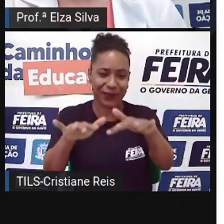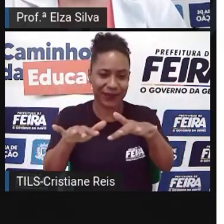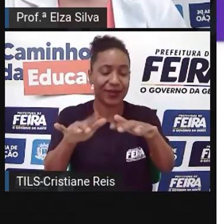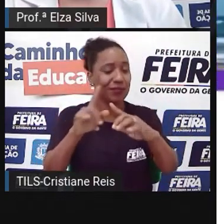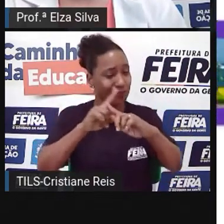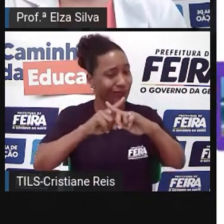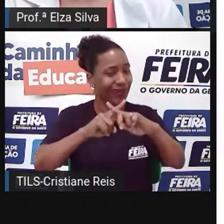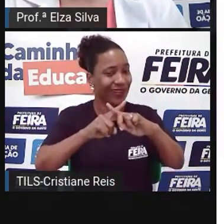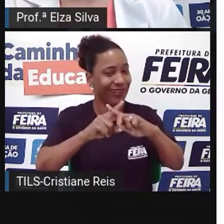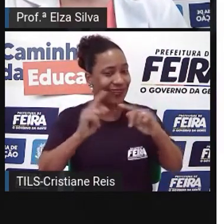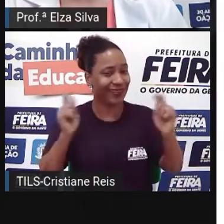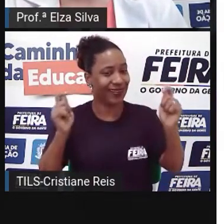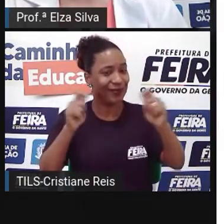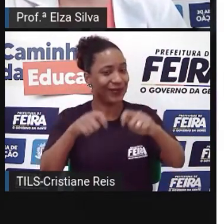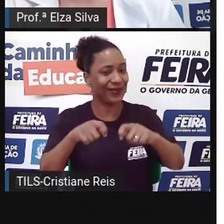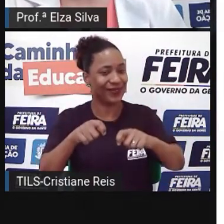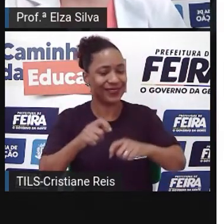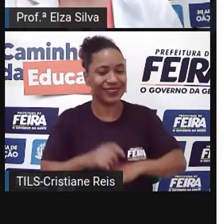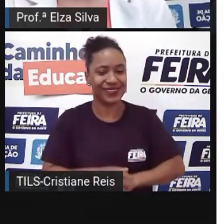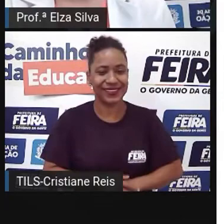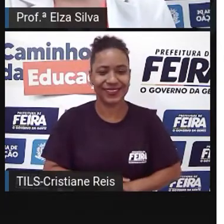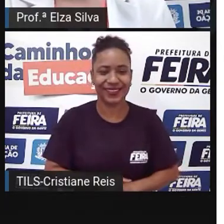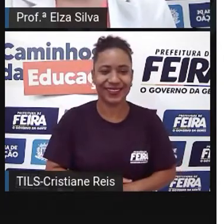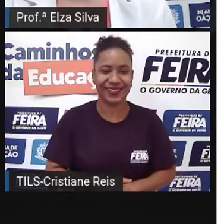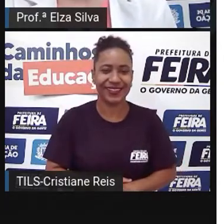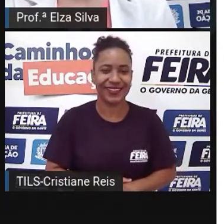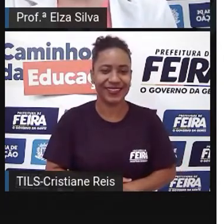Back Let's go